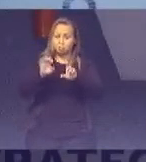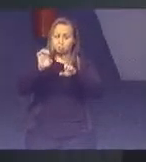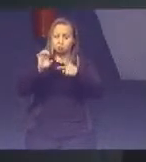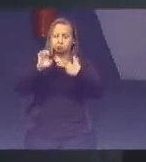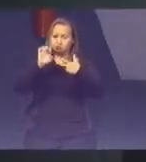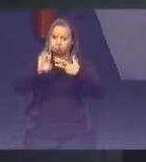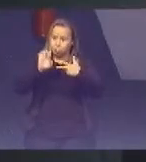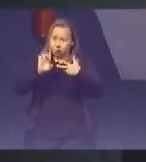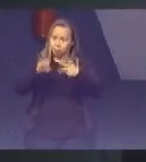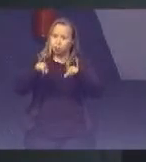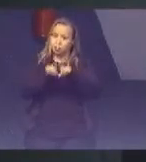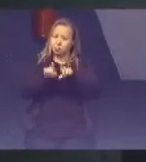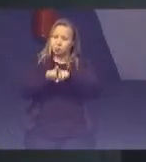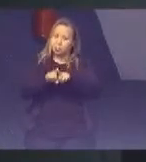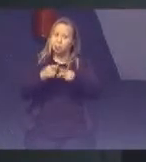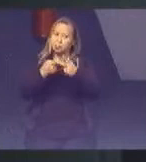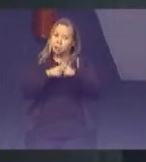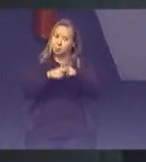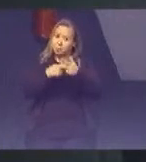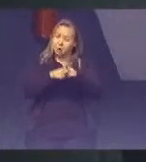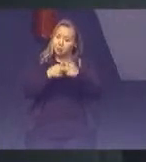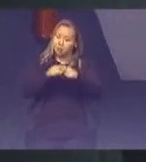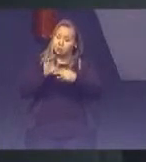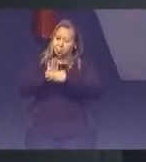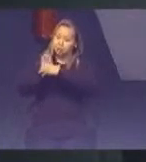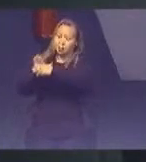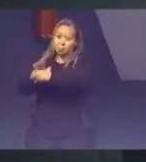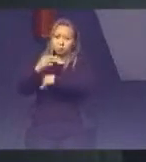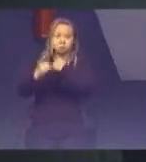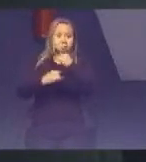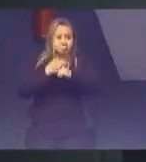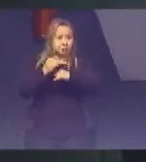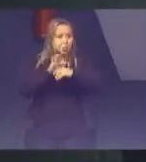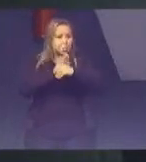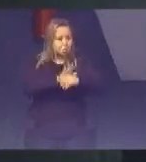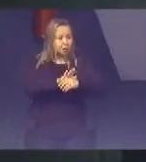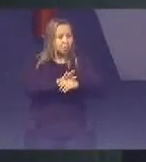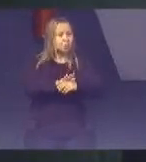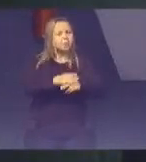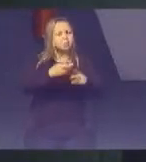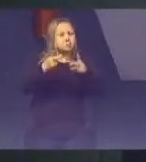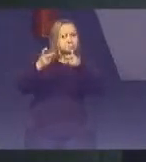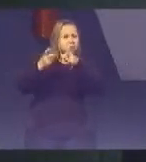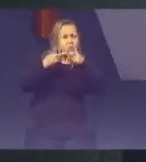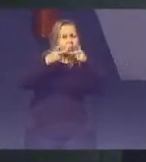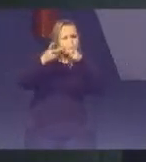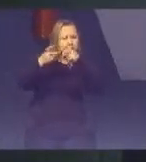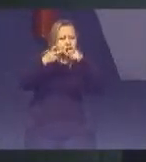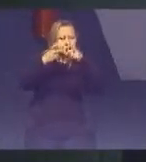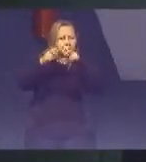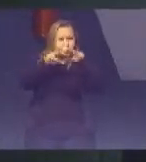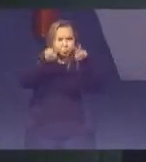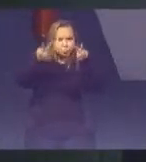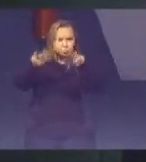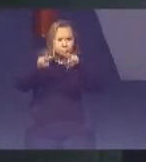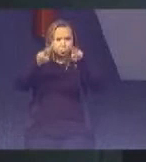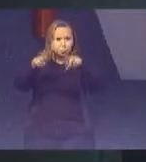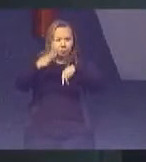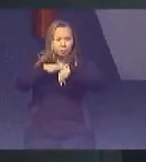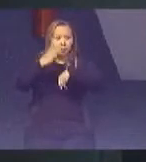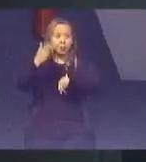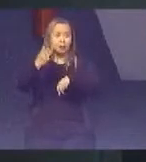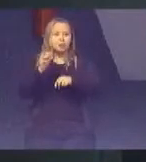Dessas ferramentas De business Intelligence Nos permite Ter uma visão De gestão Justamente Do que é Que está Congestionando O